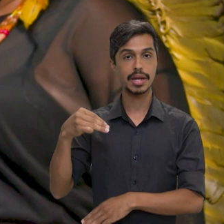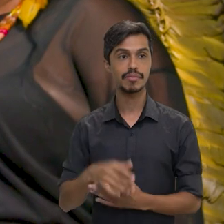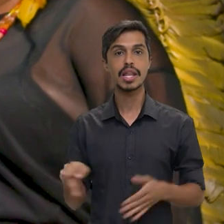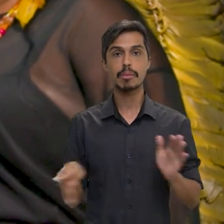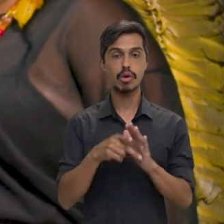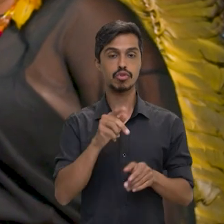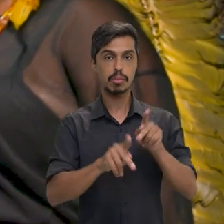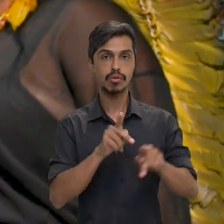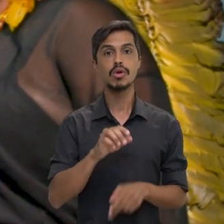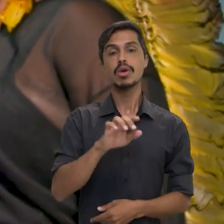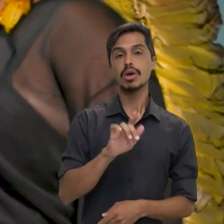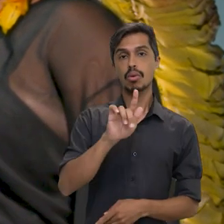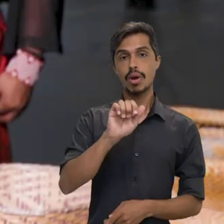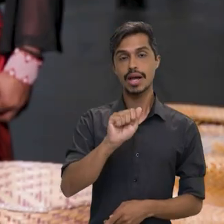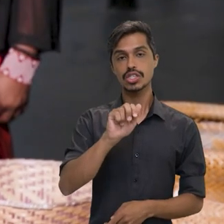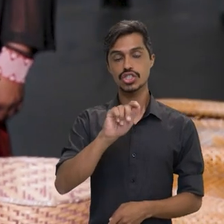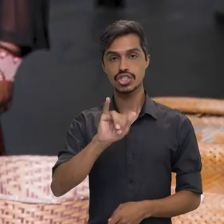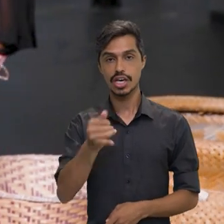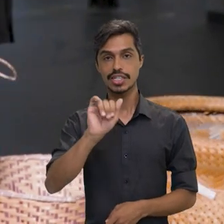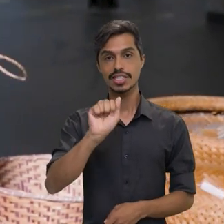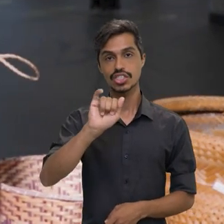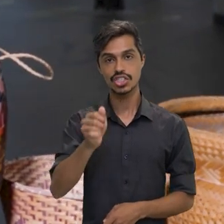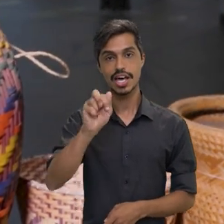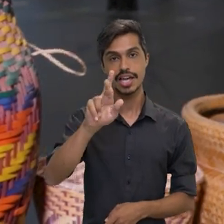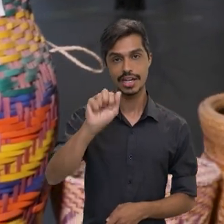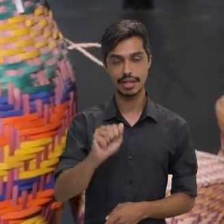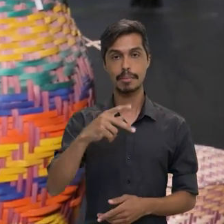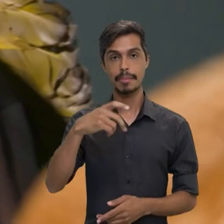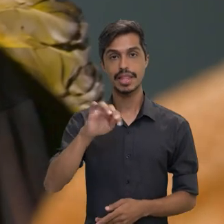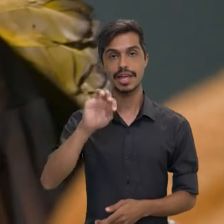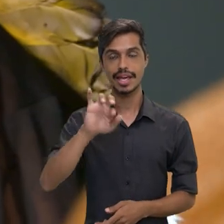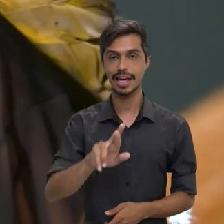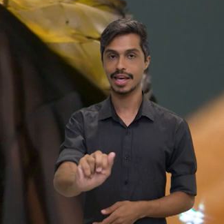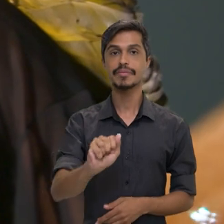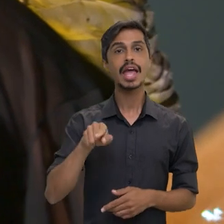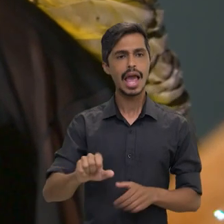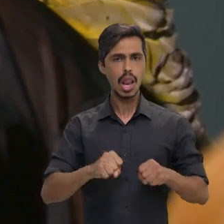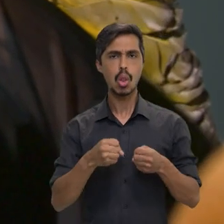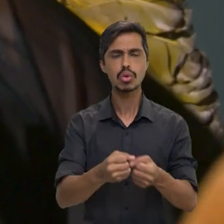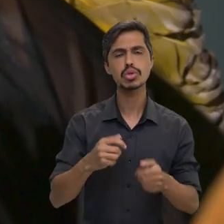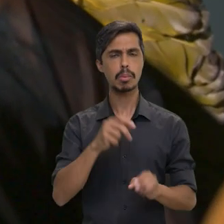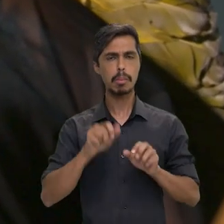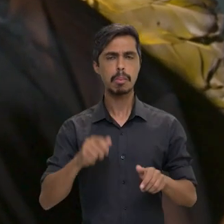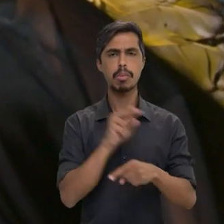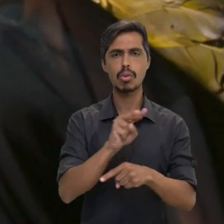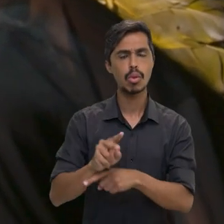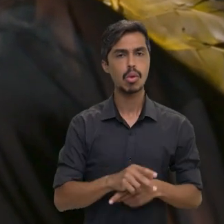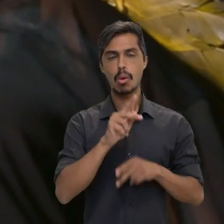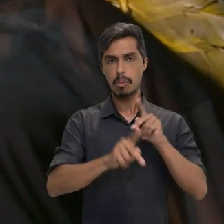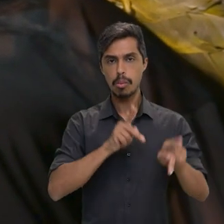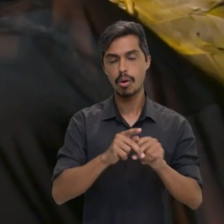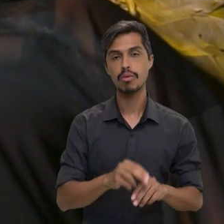Maranhão, ela faz parte do povo Guajajara Tenterrar. Por sua luta pelo reconhecimento dos direitos dos povos